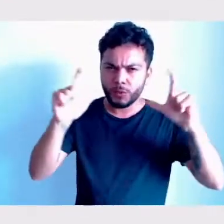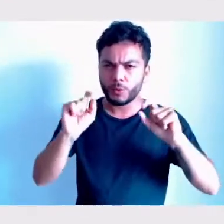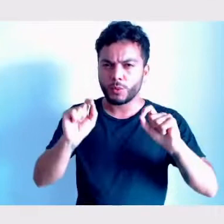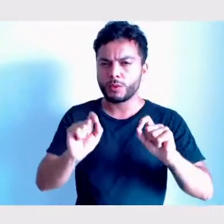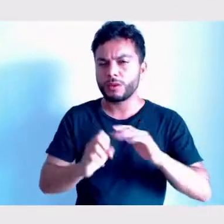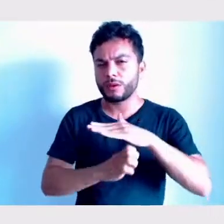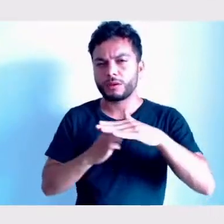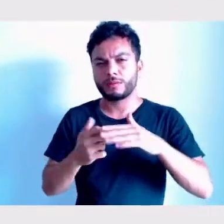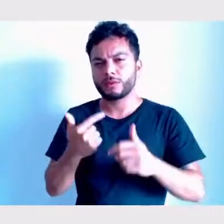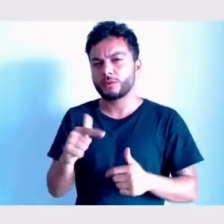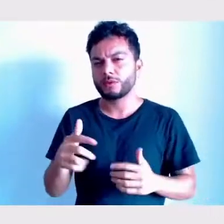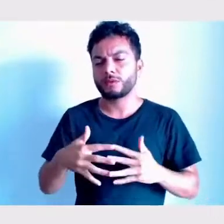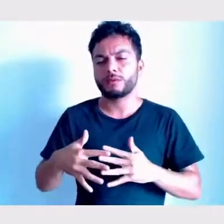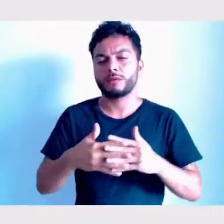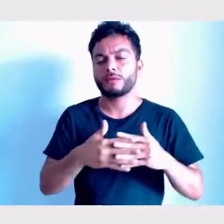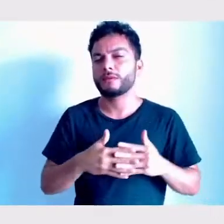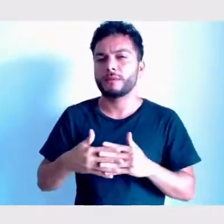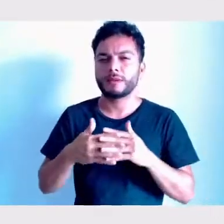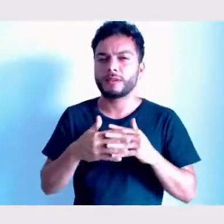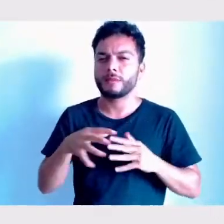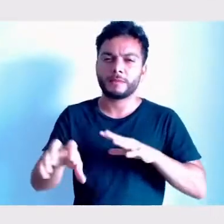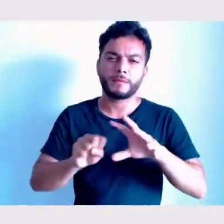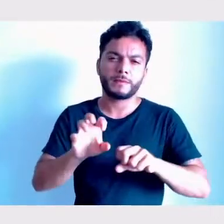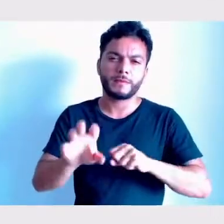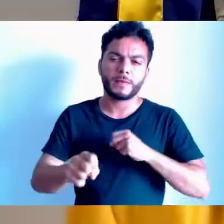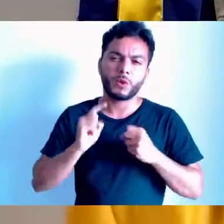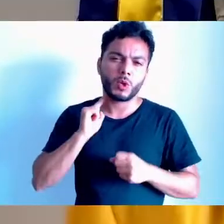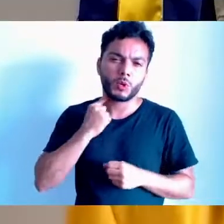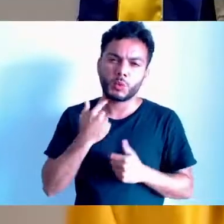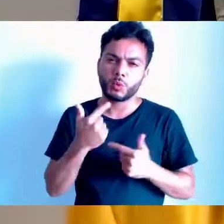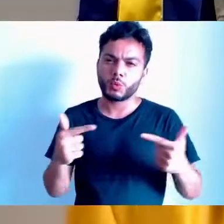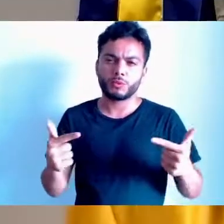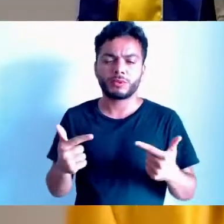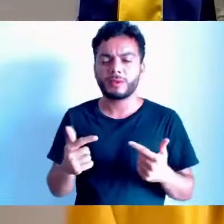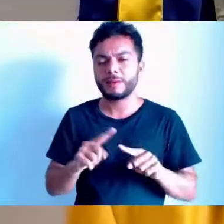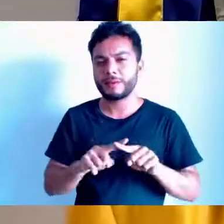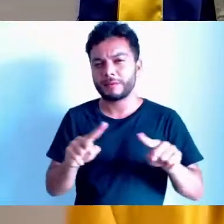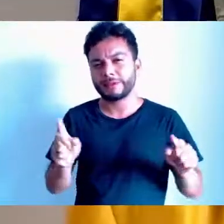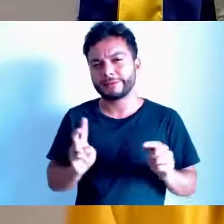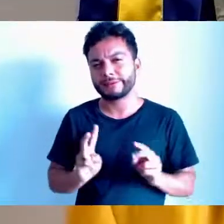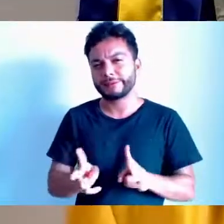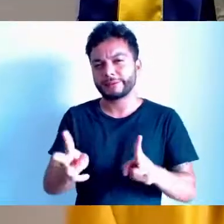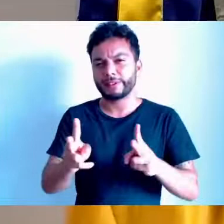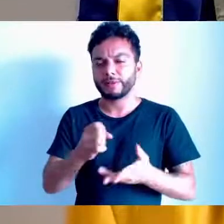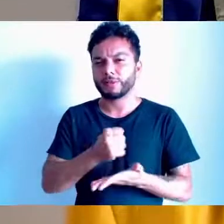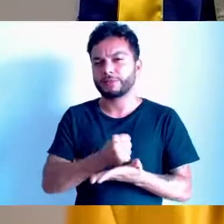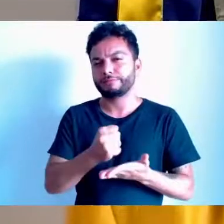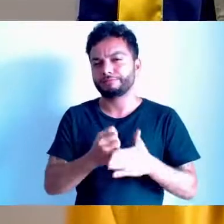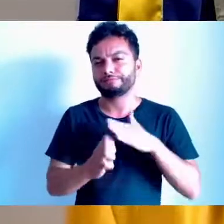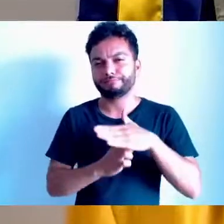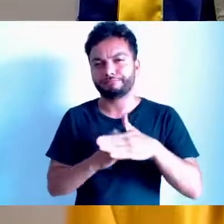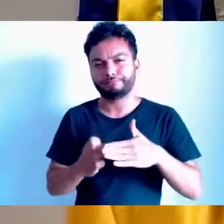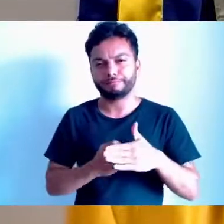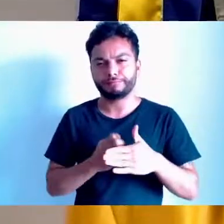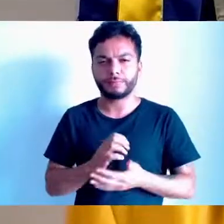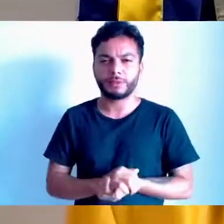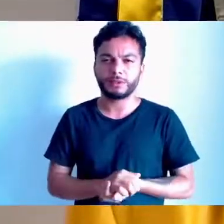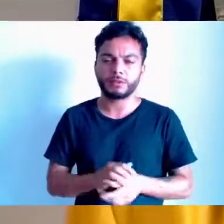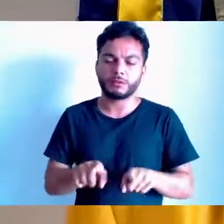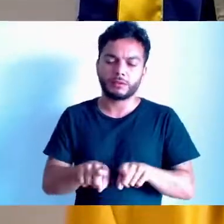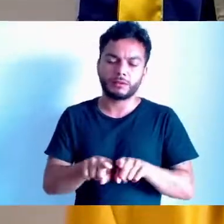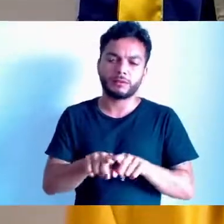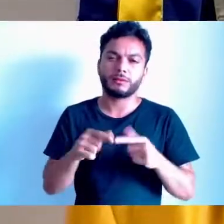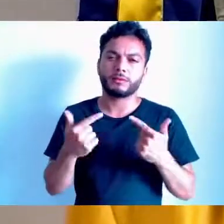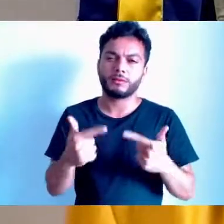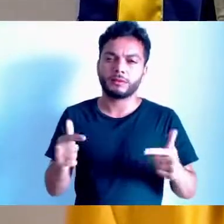caminhão para fazer a coleta de lixo. Ainda assim, mantiveram o contrato e sequer mandaram as informações, mas